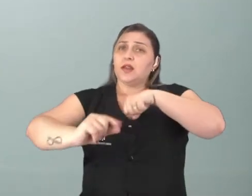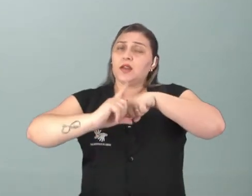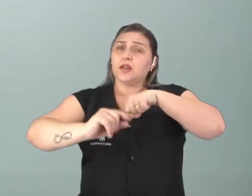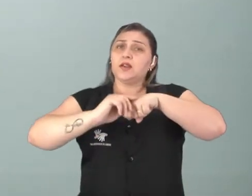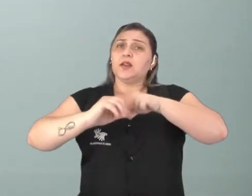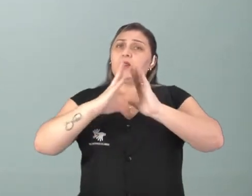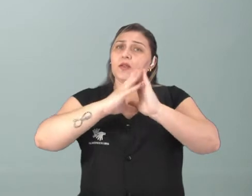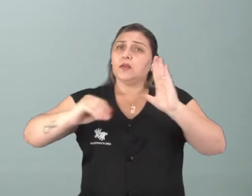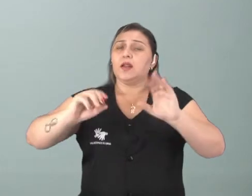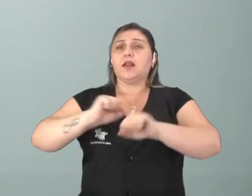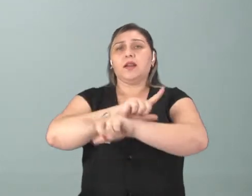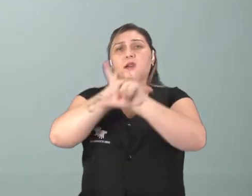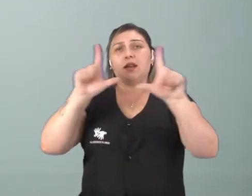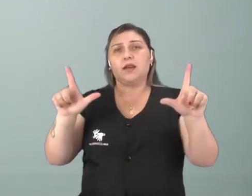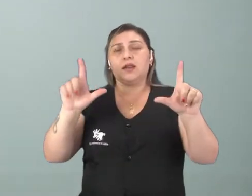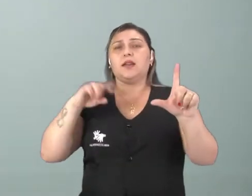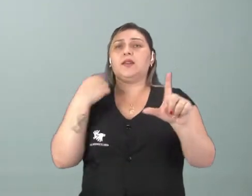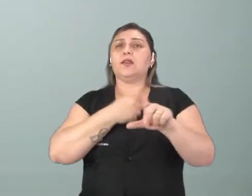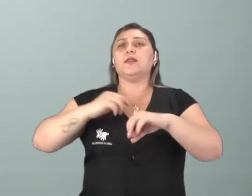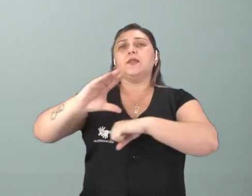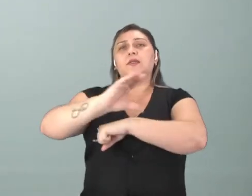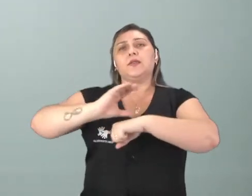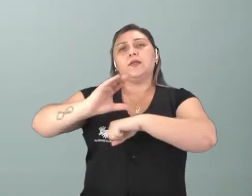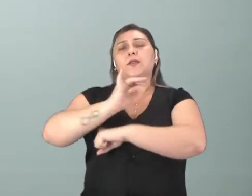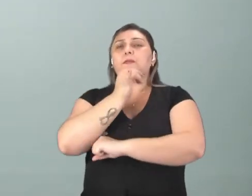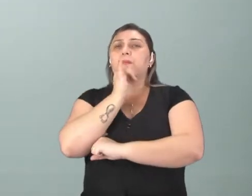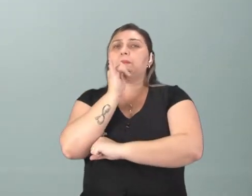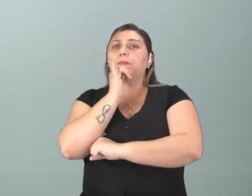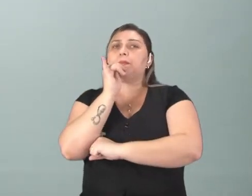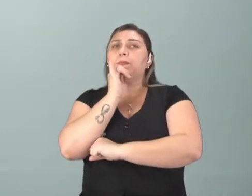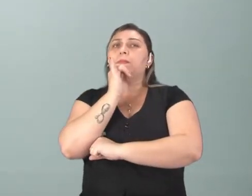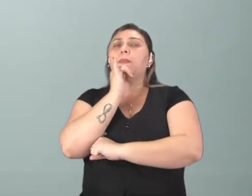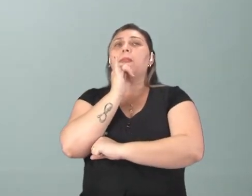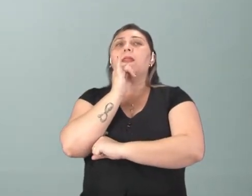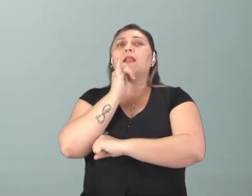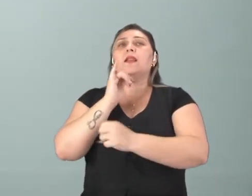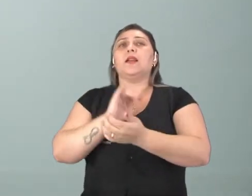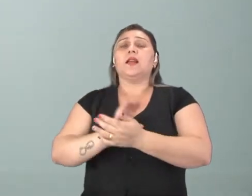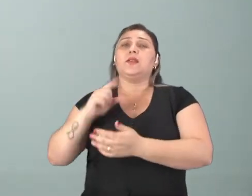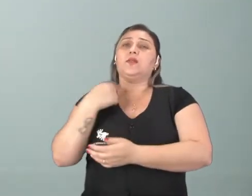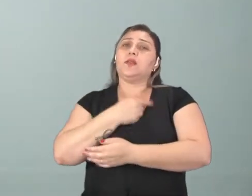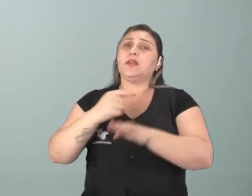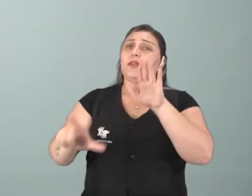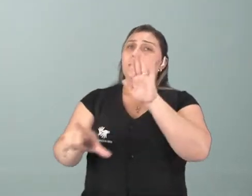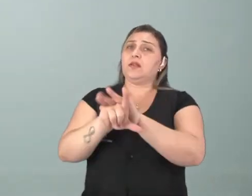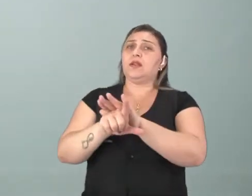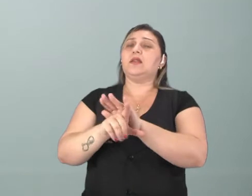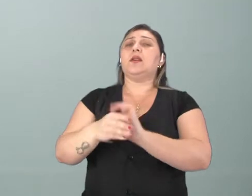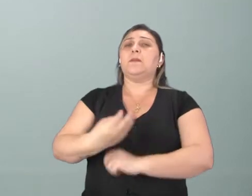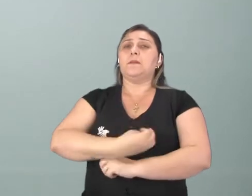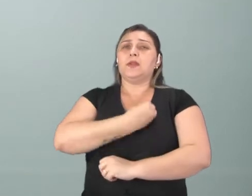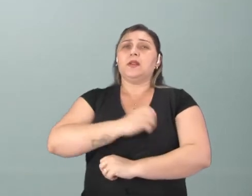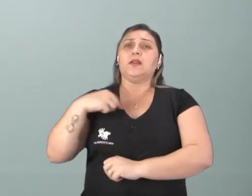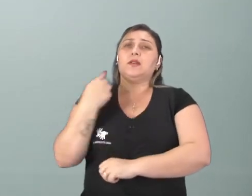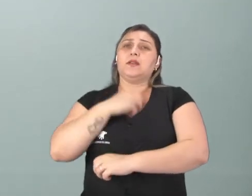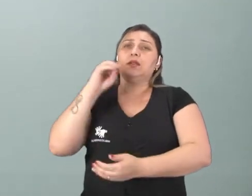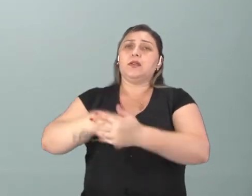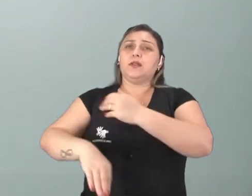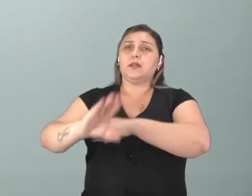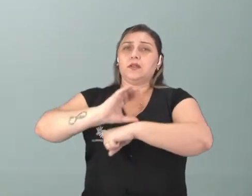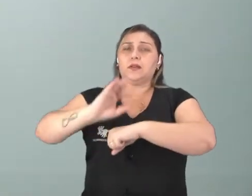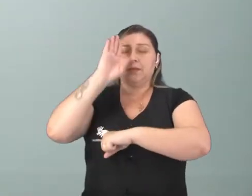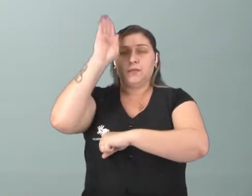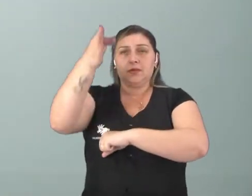inspiram, claro, que a nossa Constituição, por exemplo. Muitos das nossas leis que estão presentes na nossa Constituição,